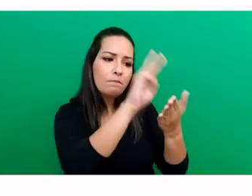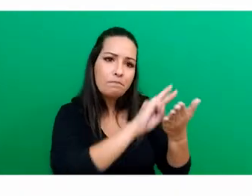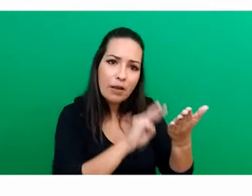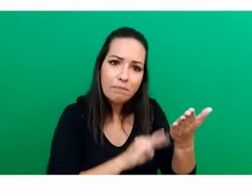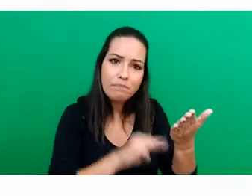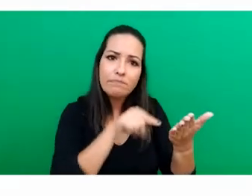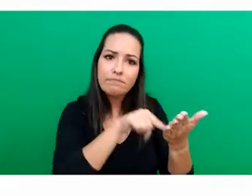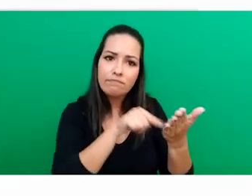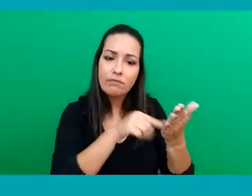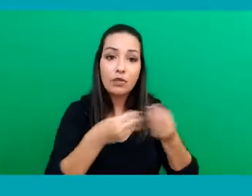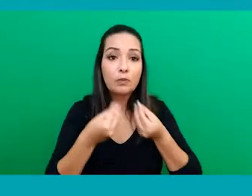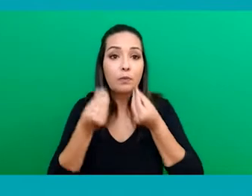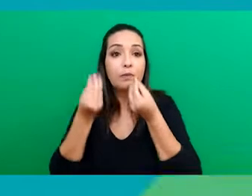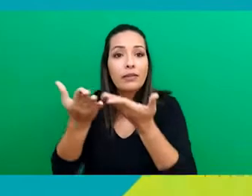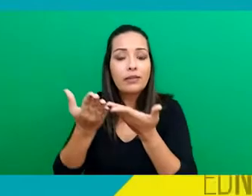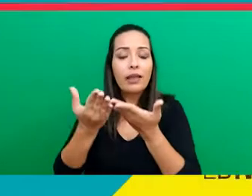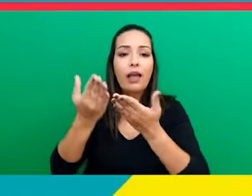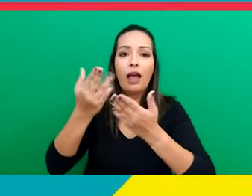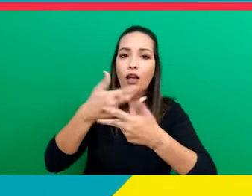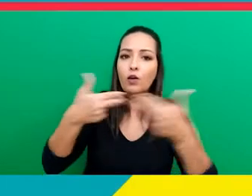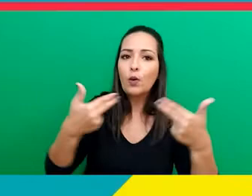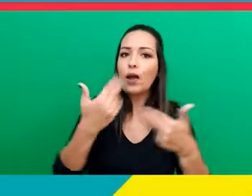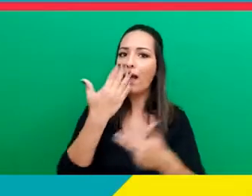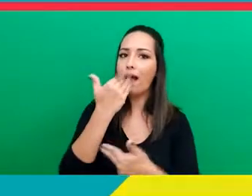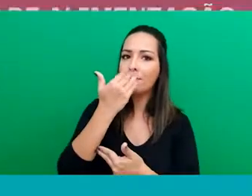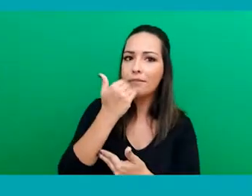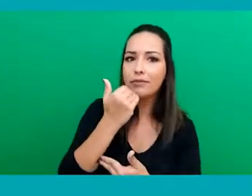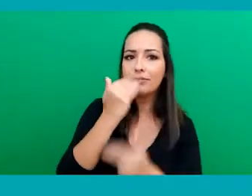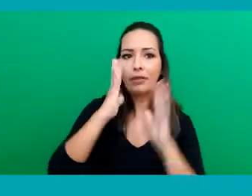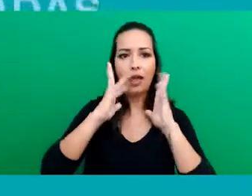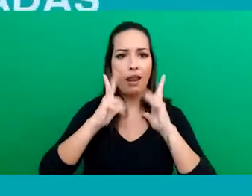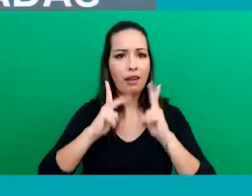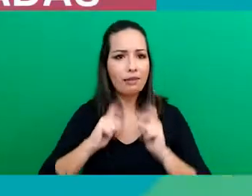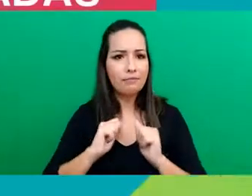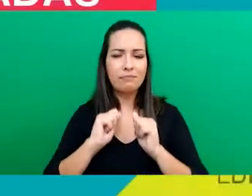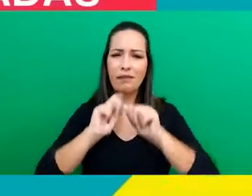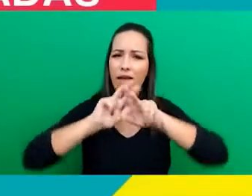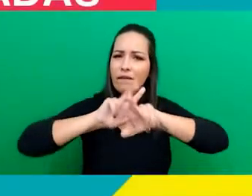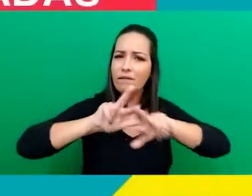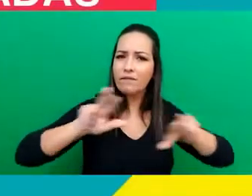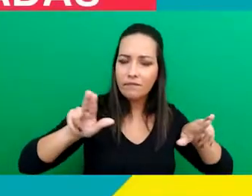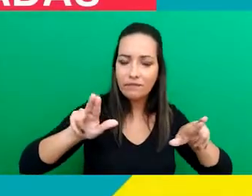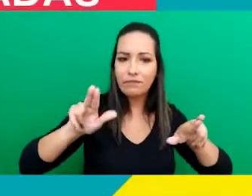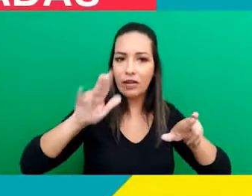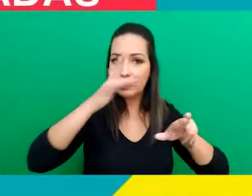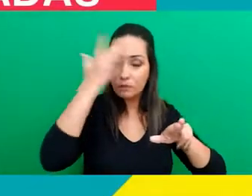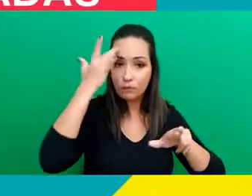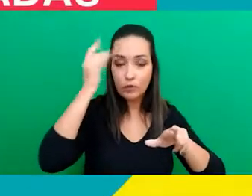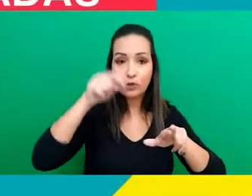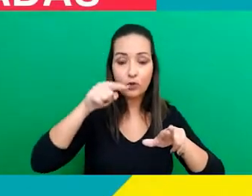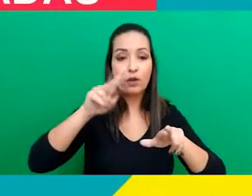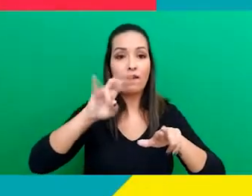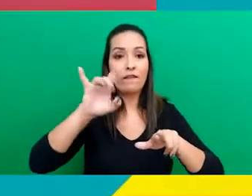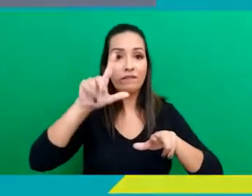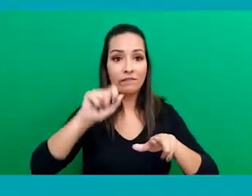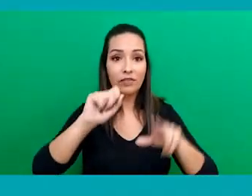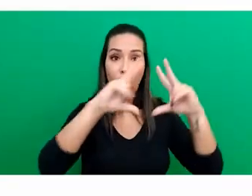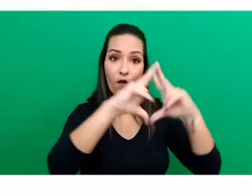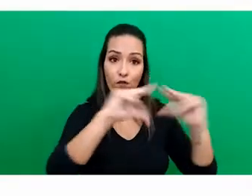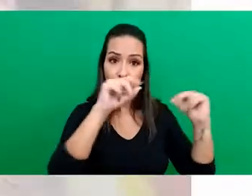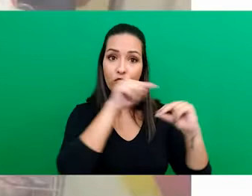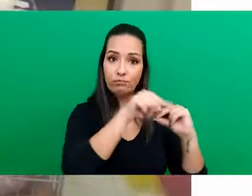levantamento de demandas. Entregamos itens de alimentação, higiene e limpeza em sete comunidades da Grande Florianópolis.